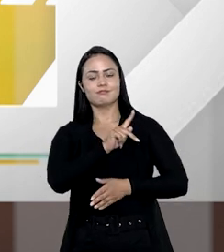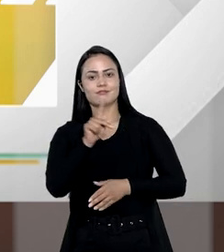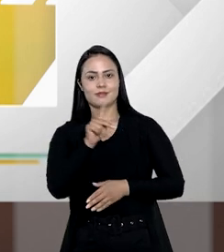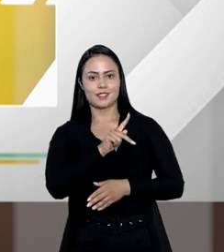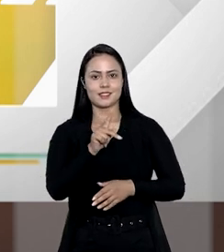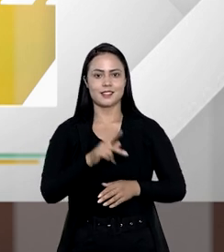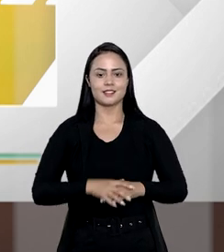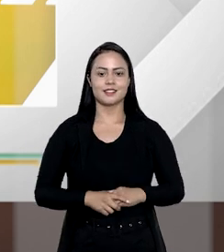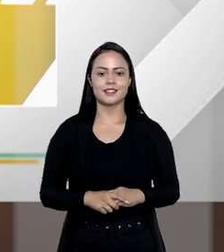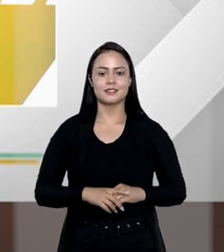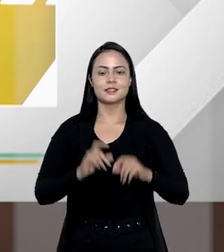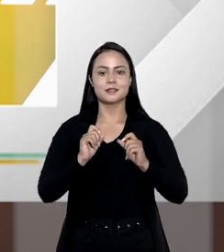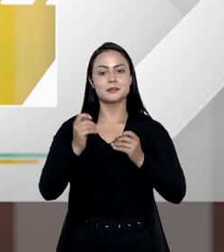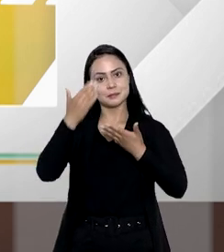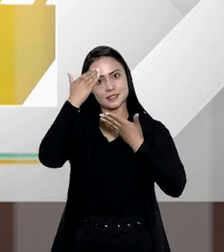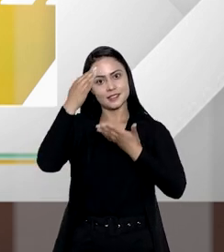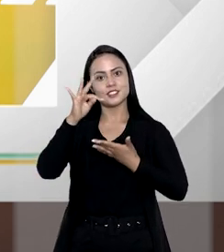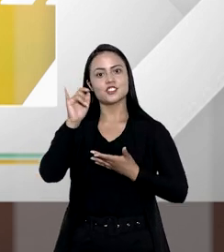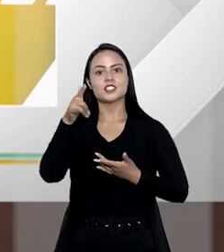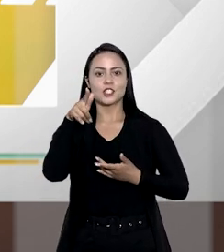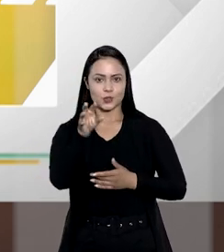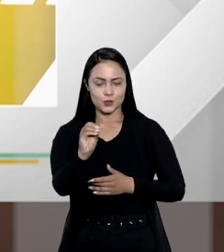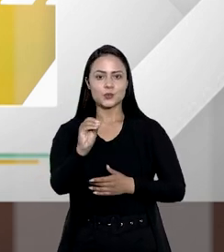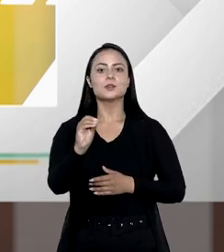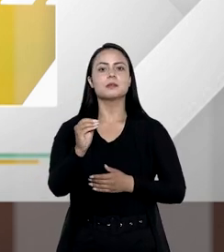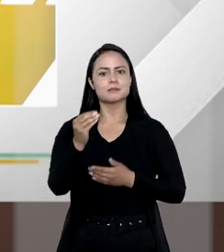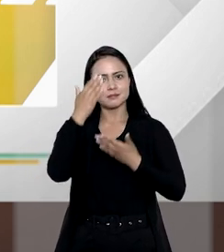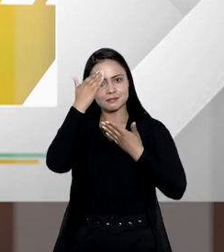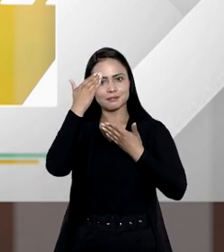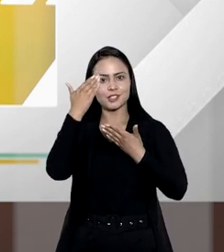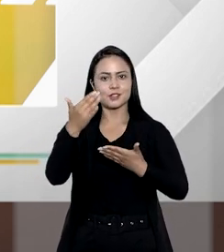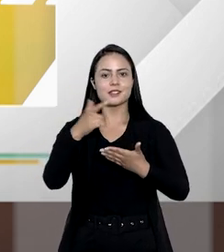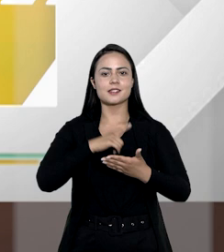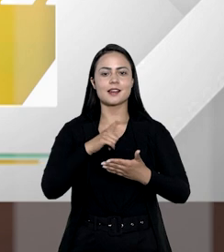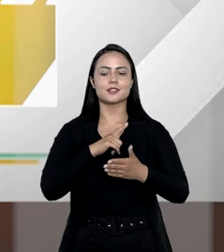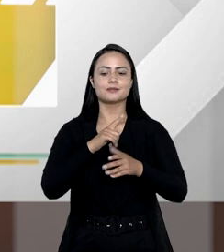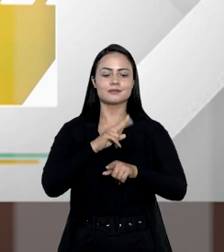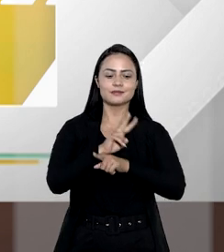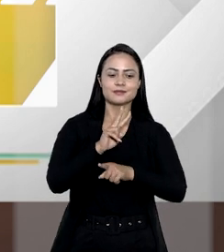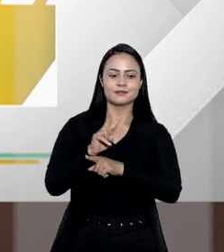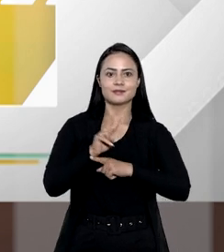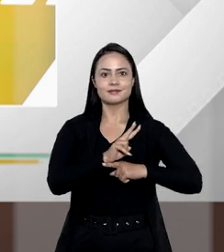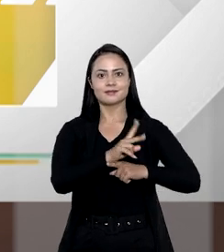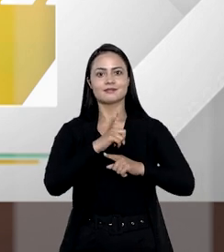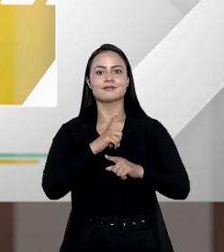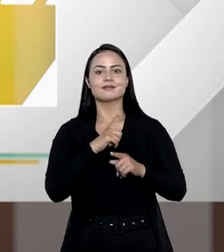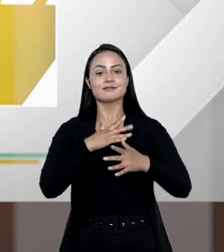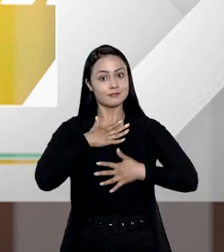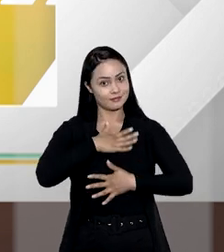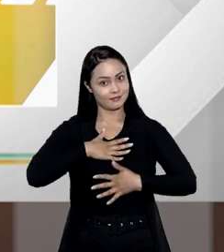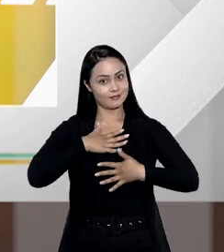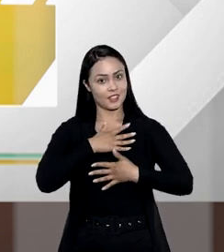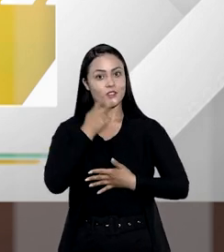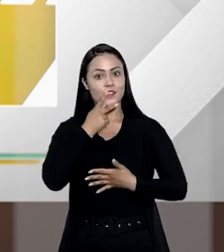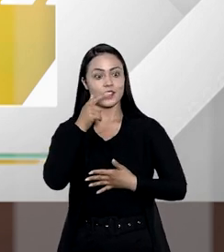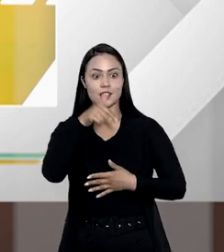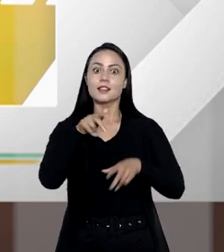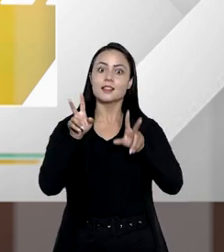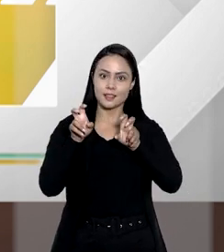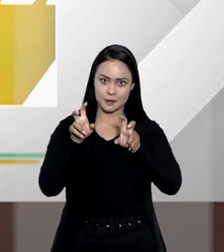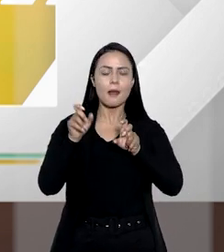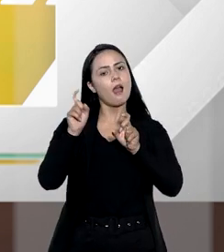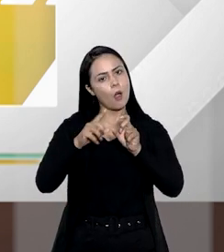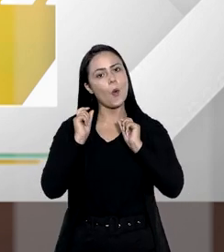professor Conrado. Muito obrigado, Tiago, muito obrigado, Fátima, pela acolhida, pelo convite. É uma grande honra poder estar falando desse